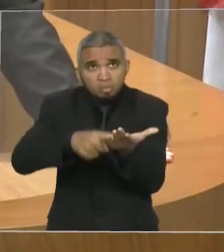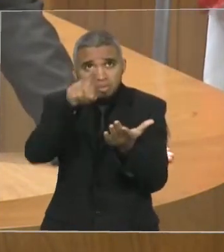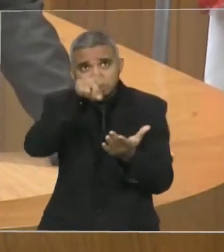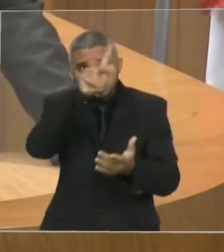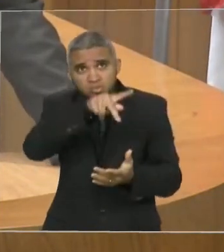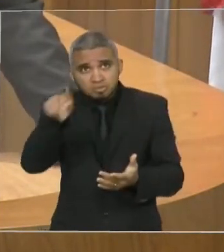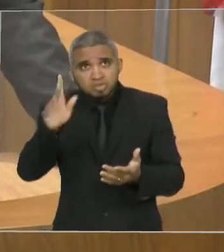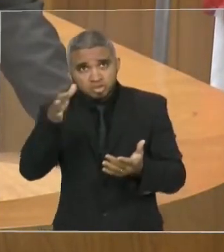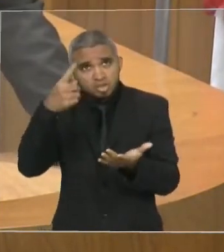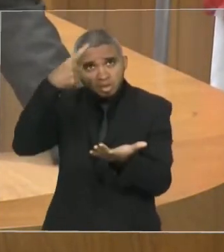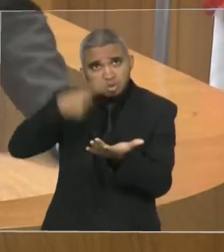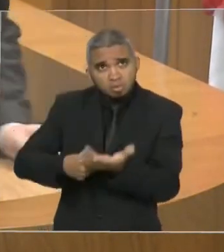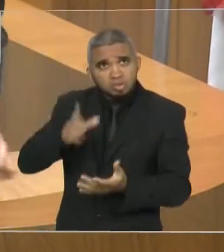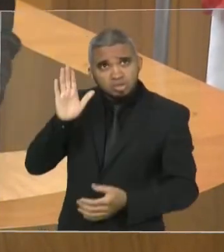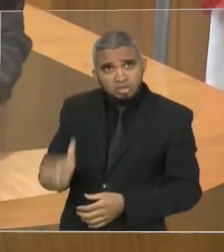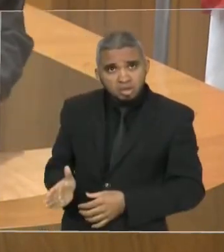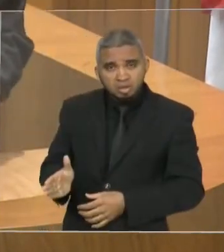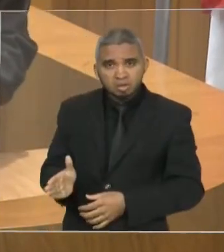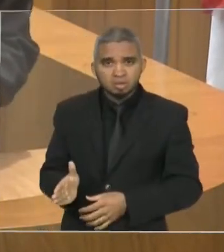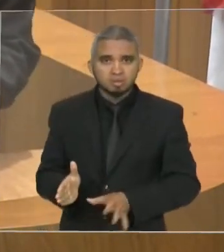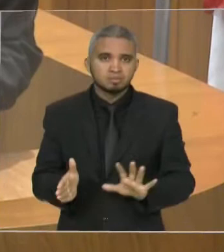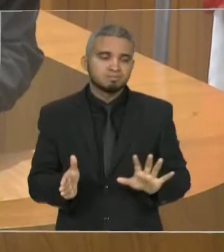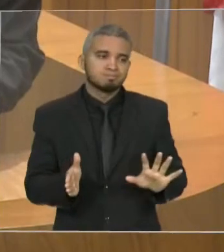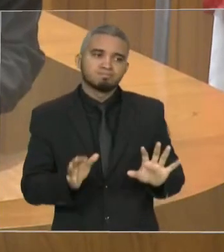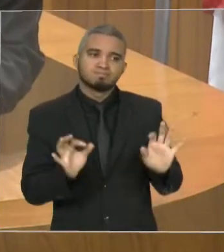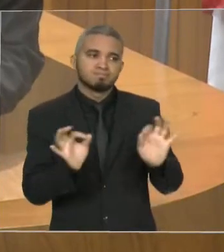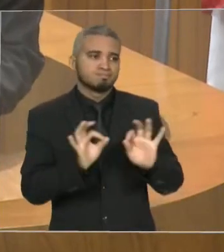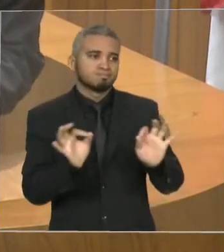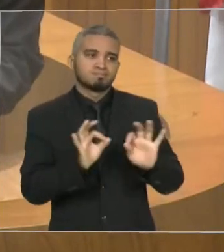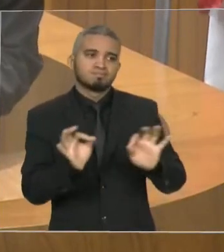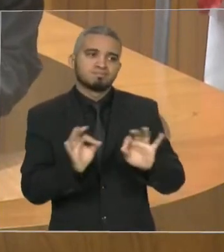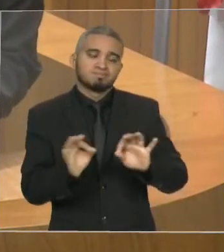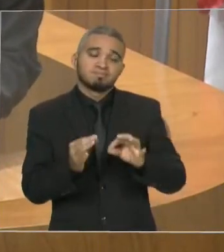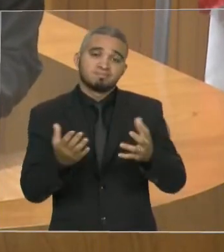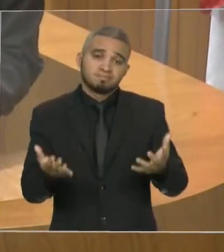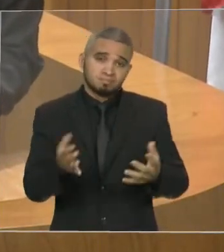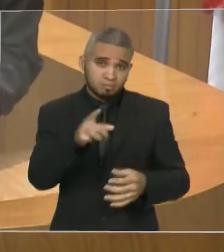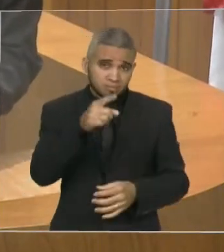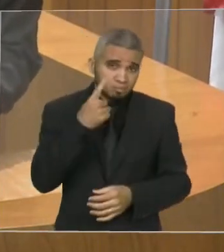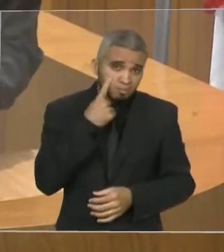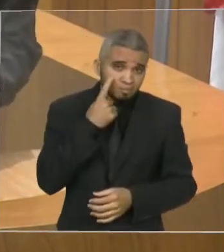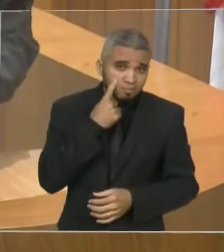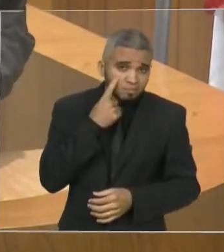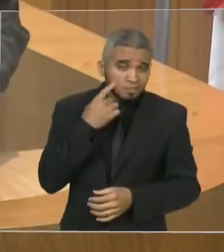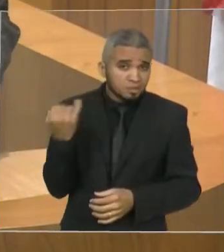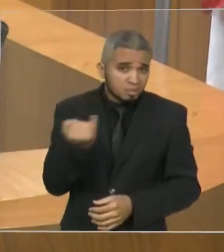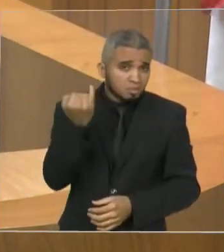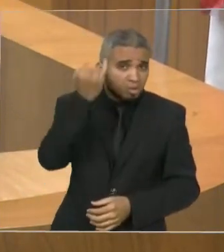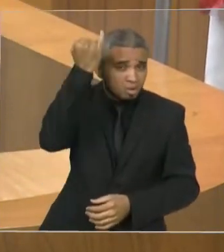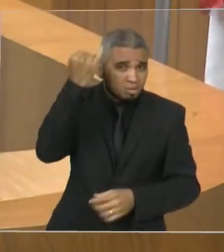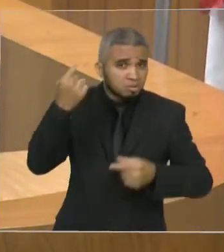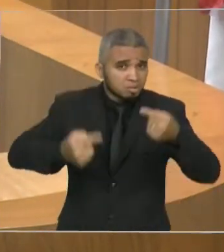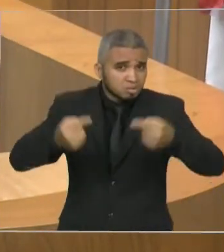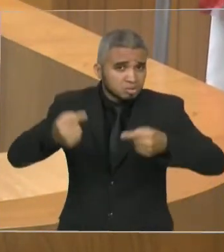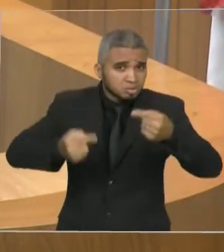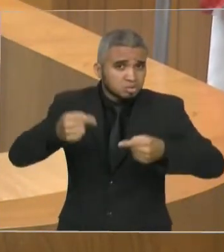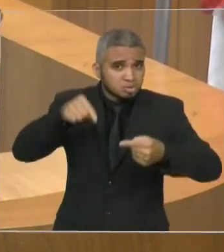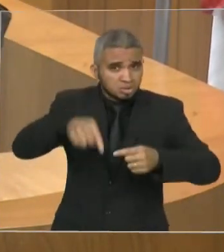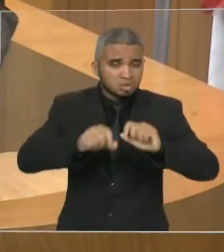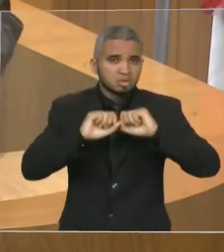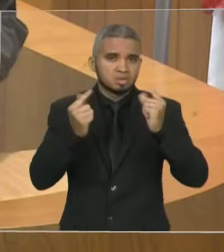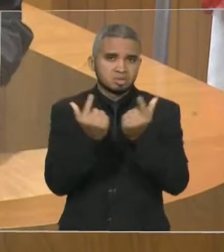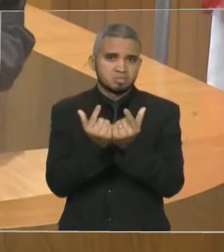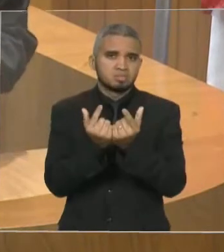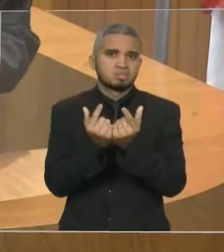provisória? Vejam, senhores e senhores deputados, a importância do debate desse assunto nesta Casa,